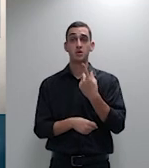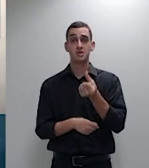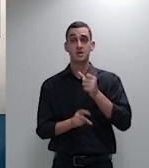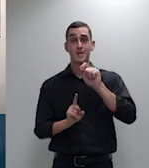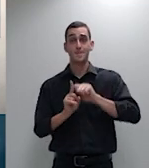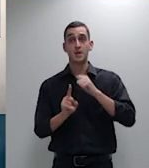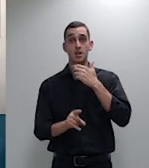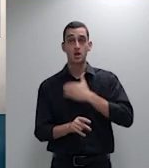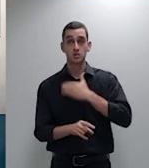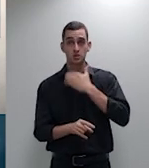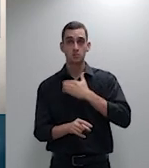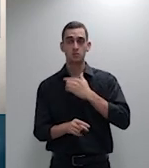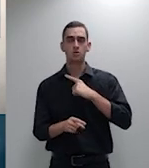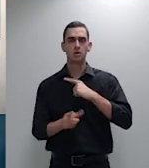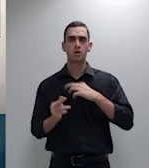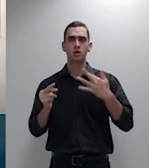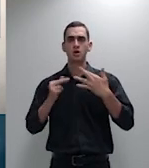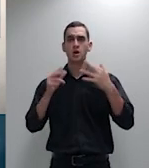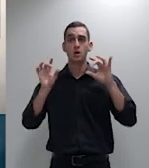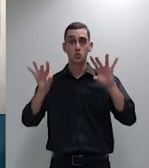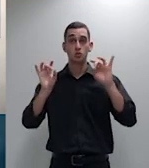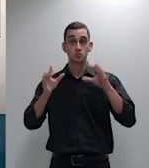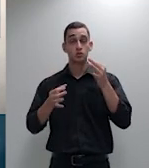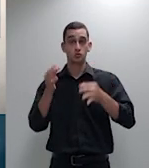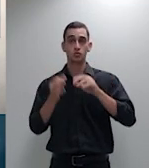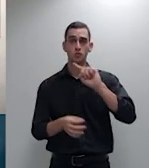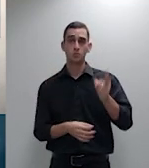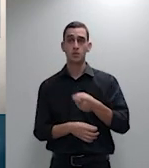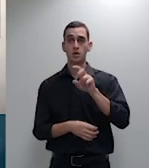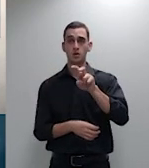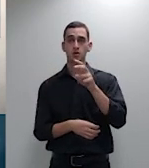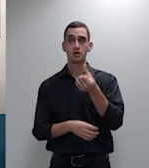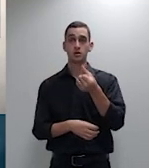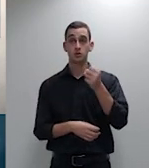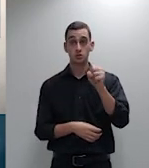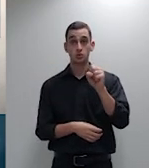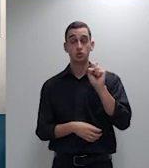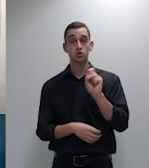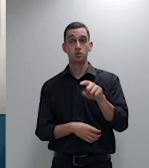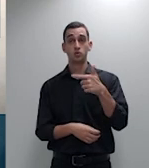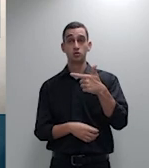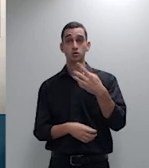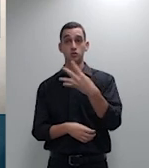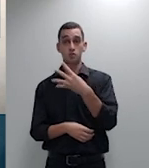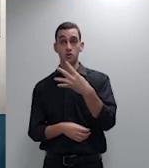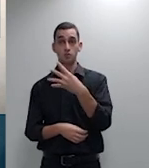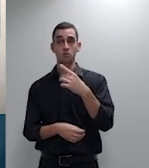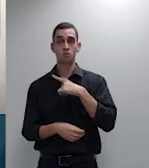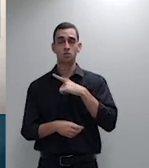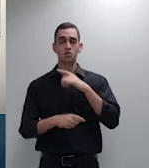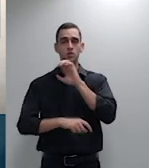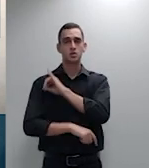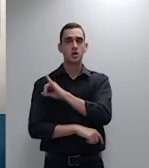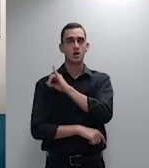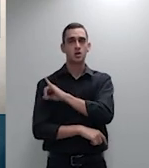recurso especial 1.568.244 do Rio de Janeiro decidiu